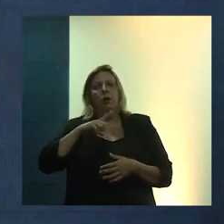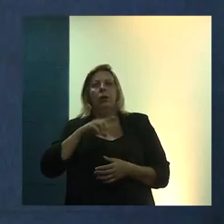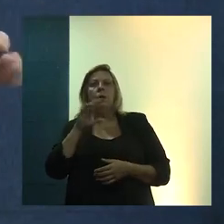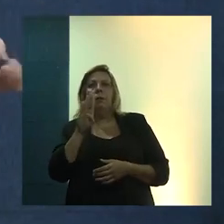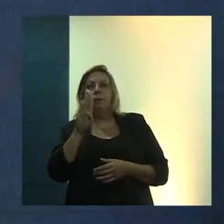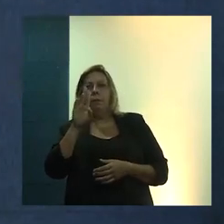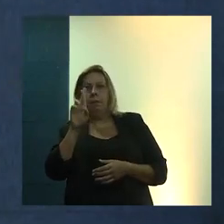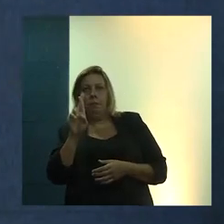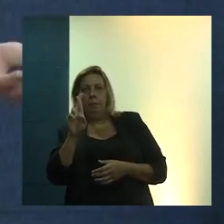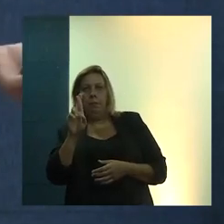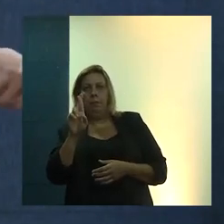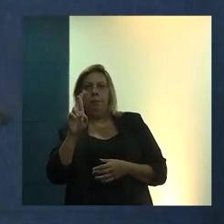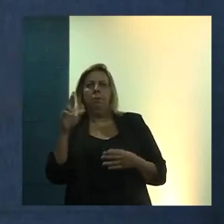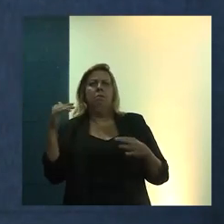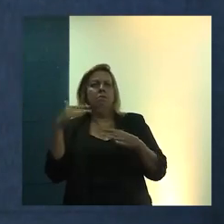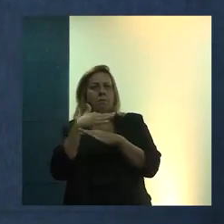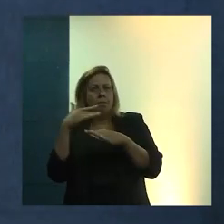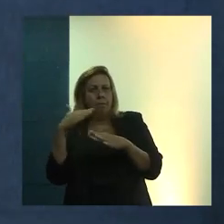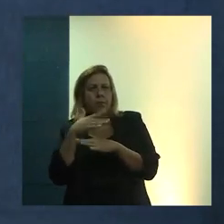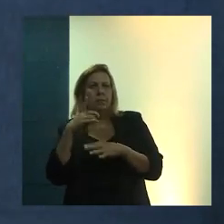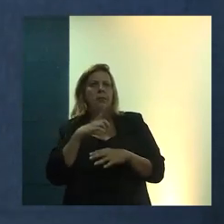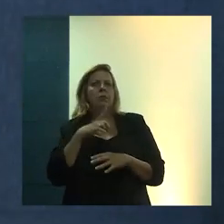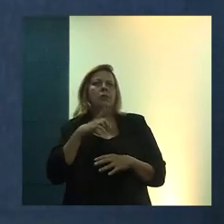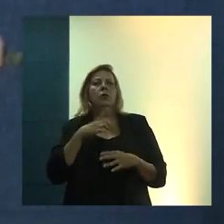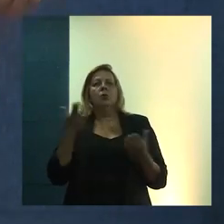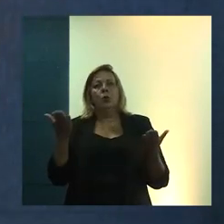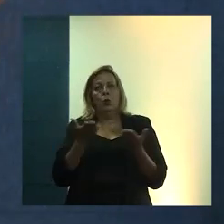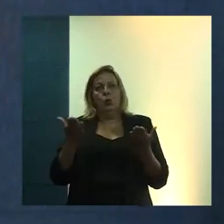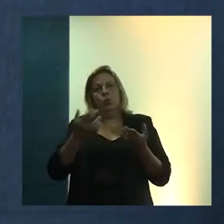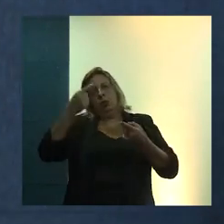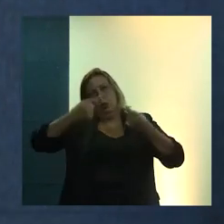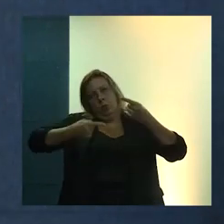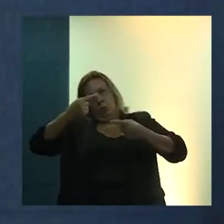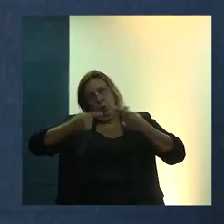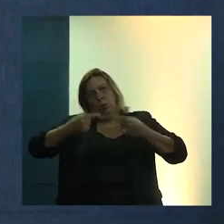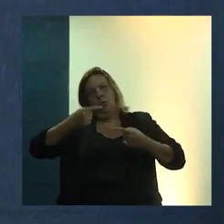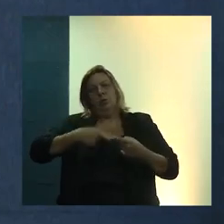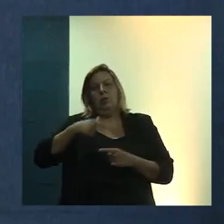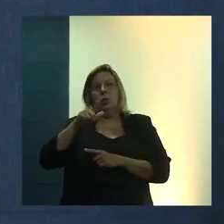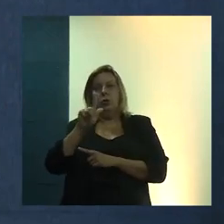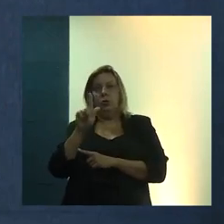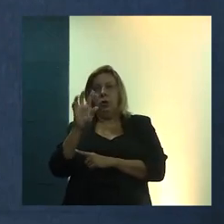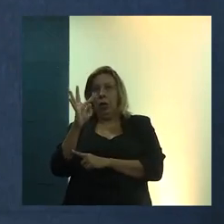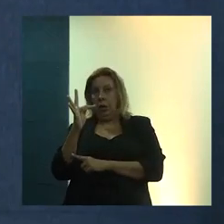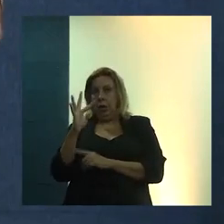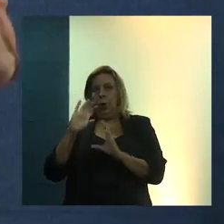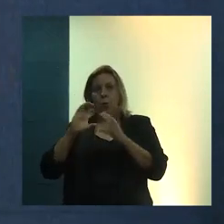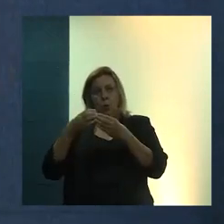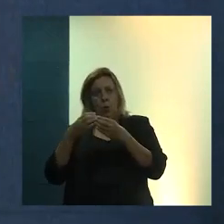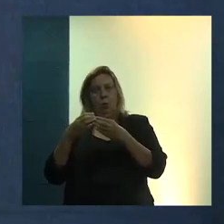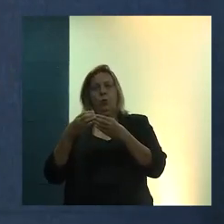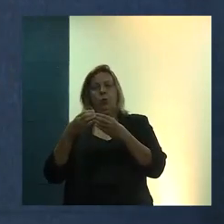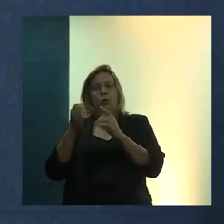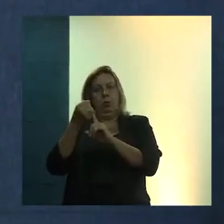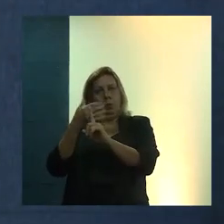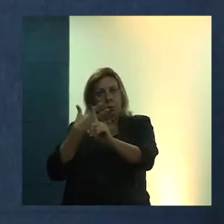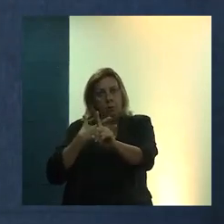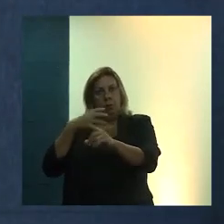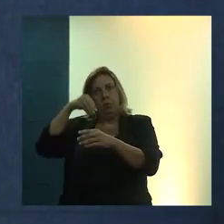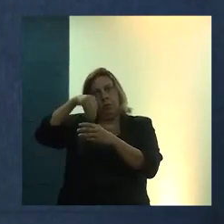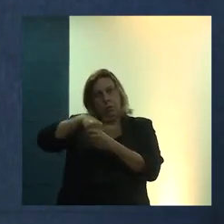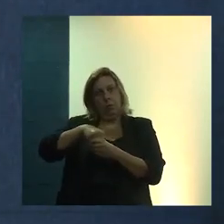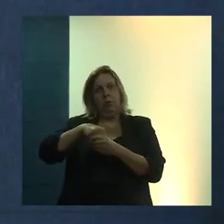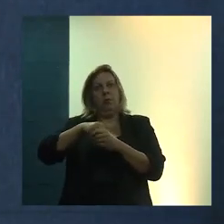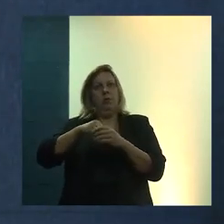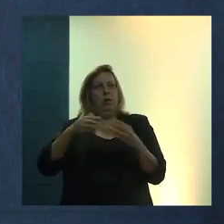Cidades, um projeto importantíssimo hoje em discussão da cidade, o GT Extensão, que acabamos de fomentar dentro